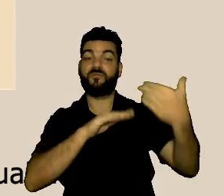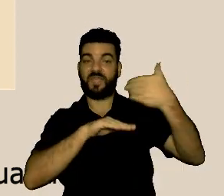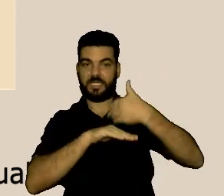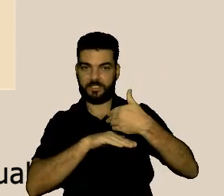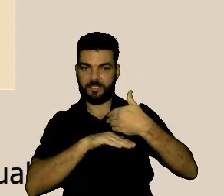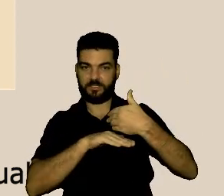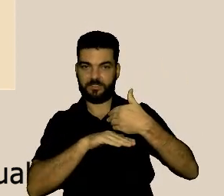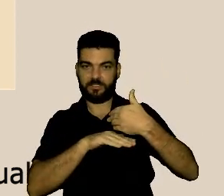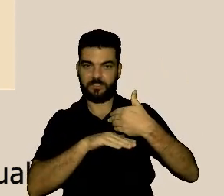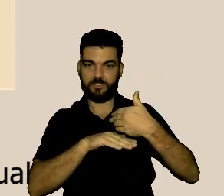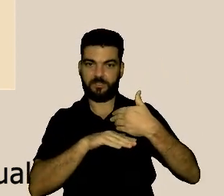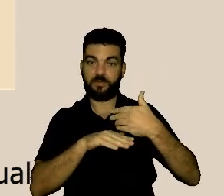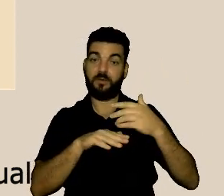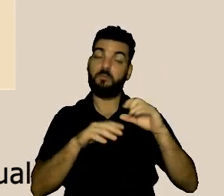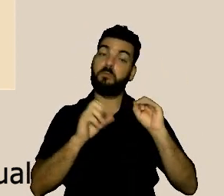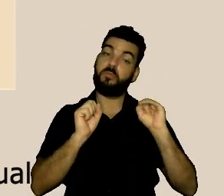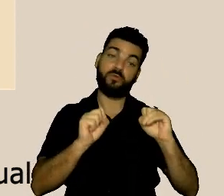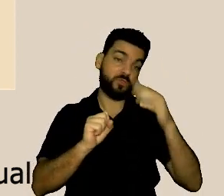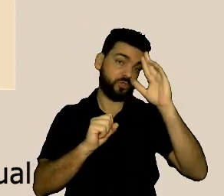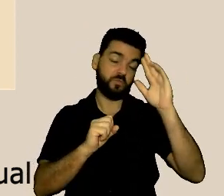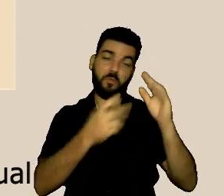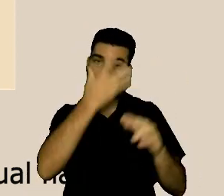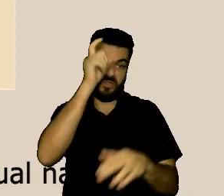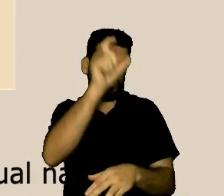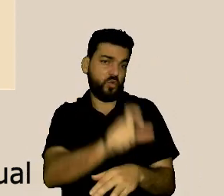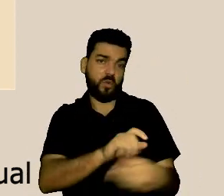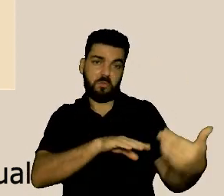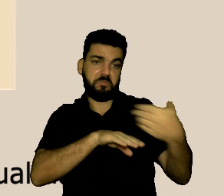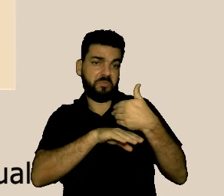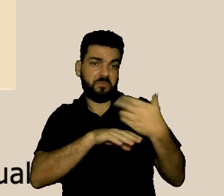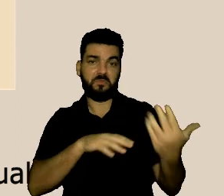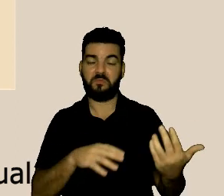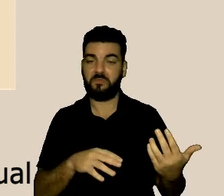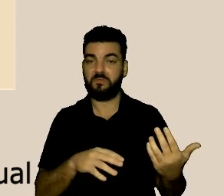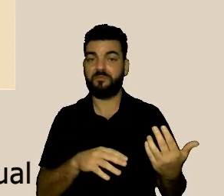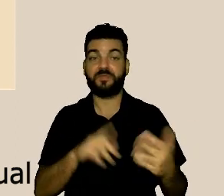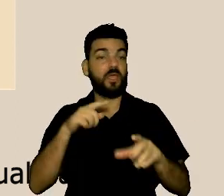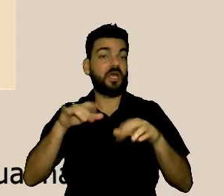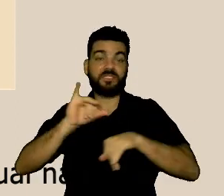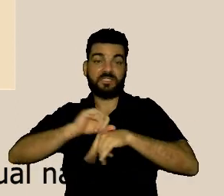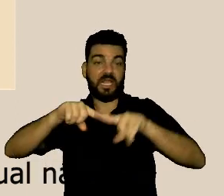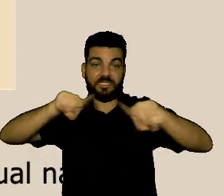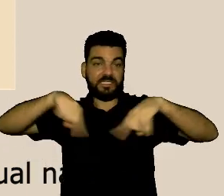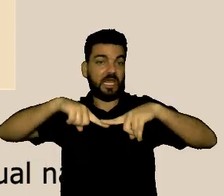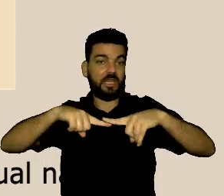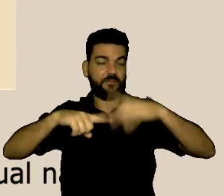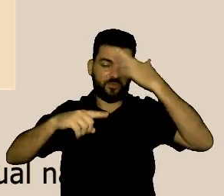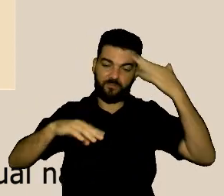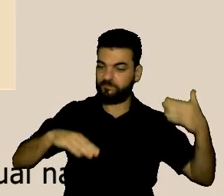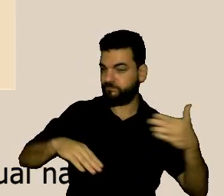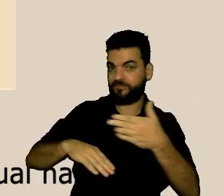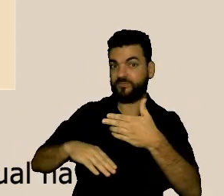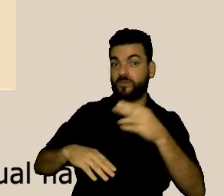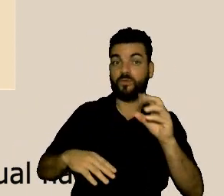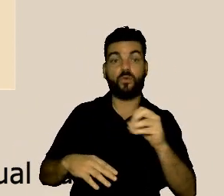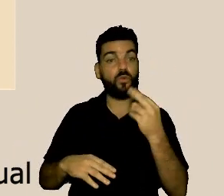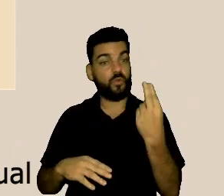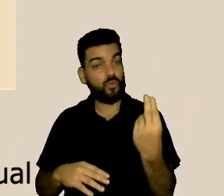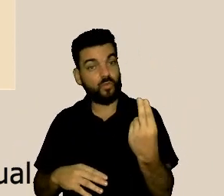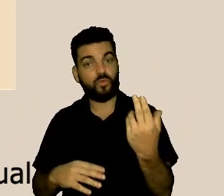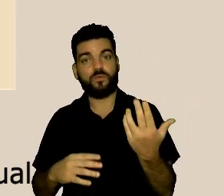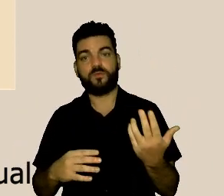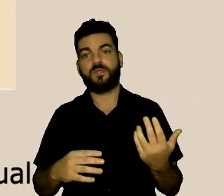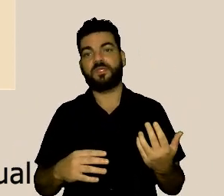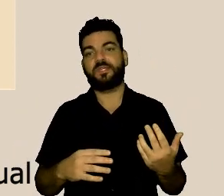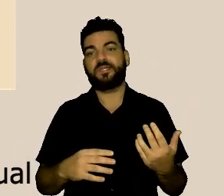busca, ela vem ou diretamente ali no núcleo onde eu estou, ou ela vem